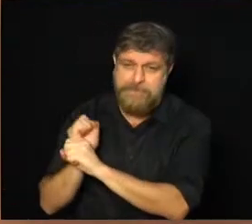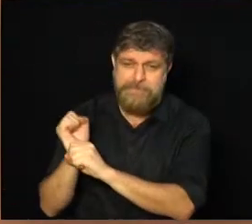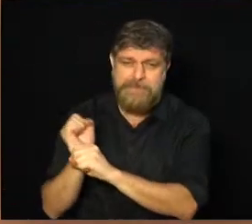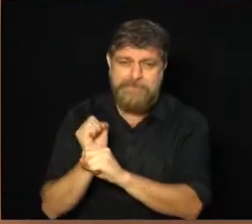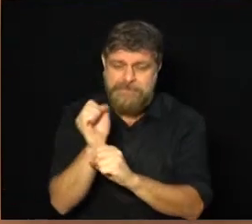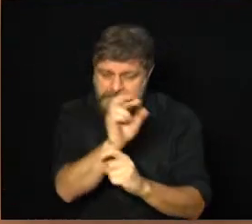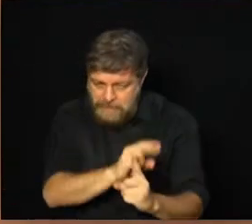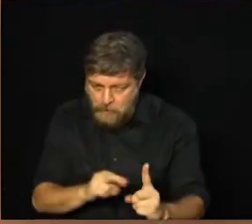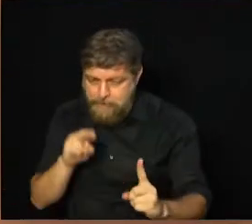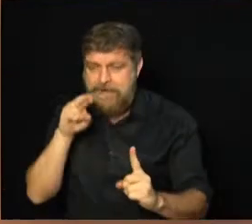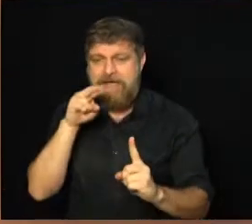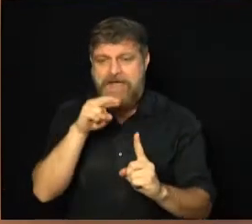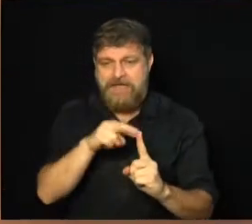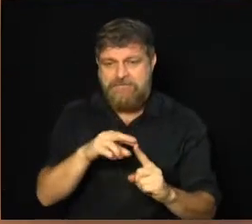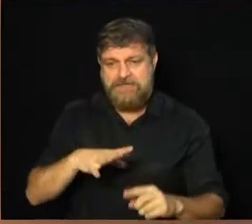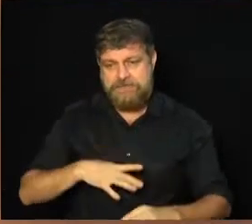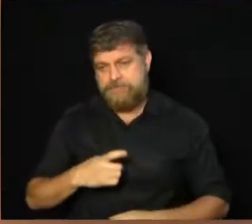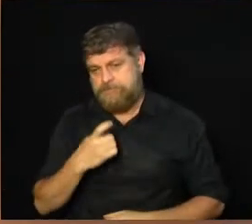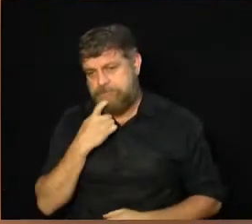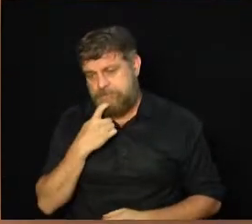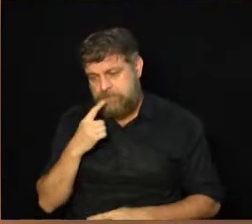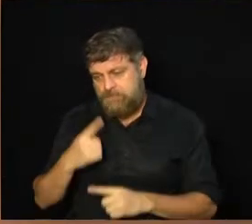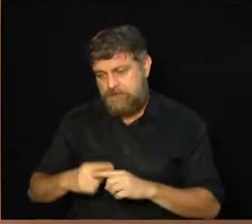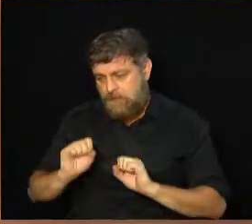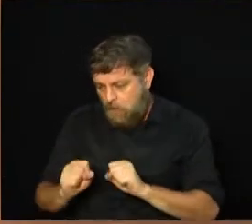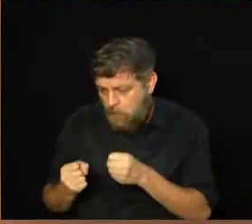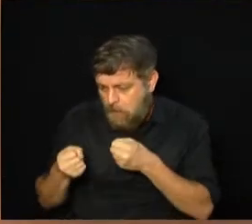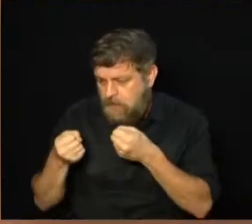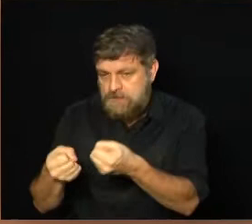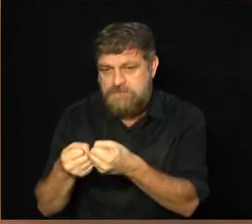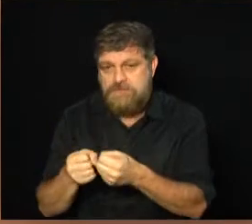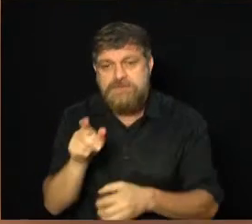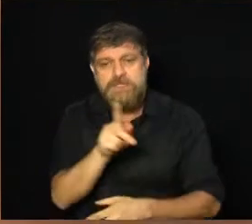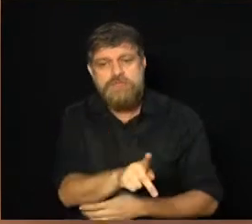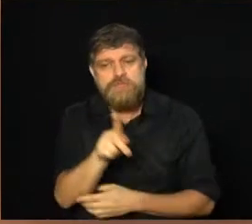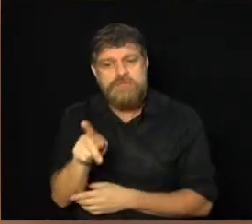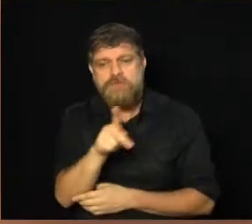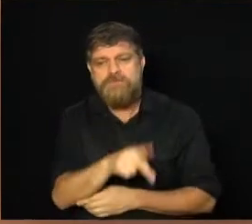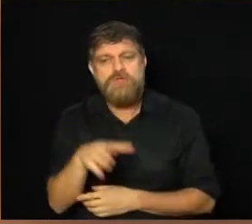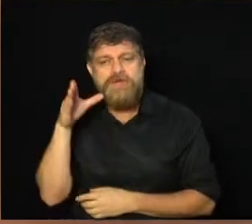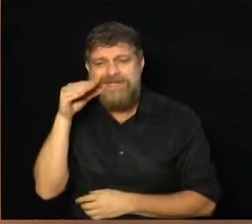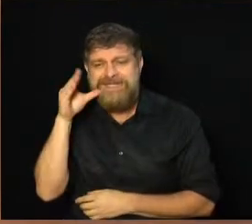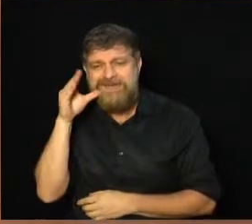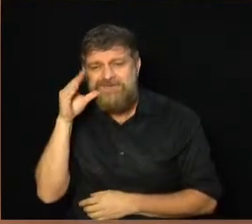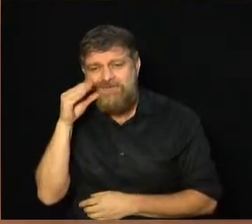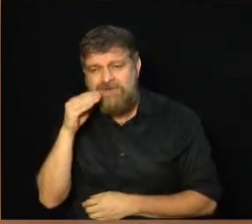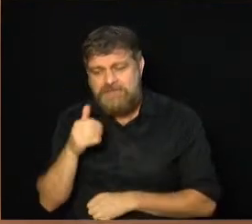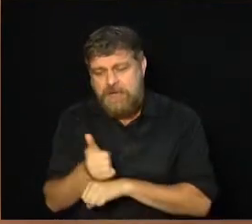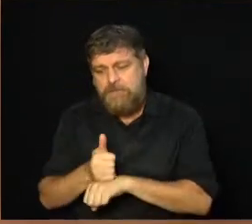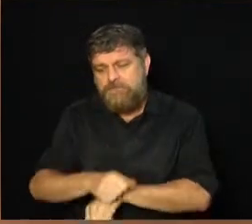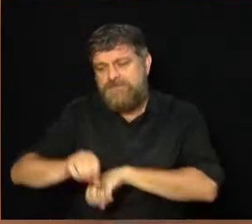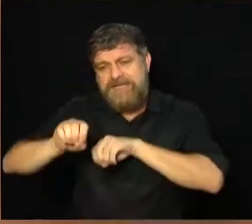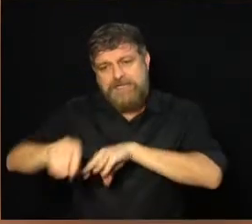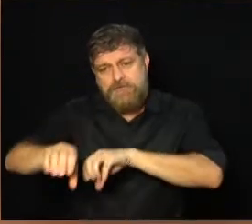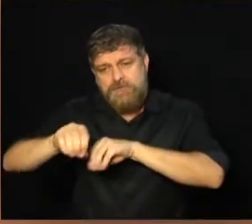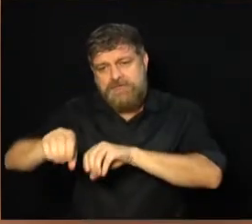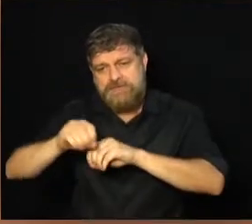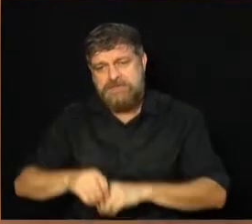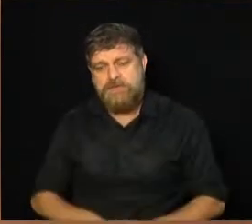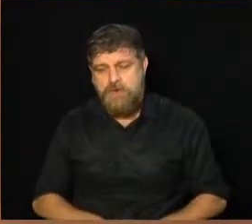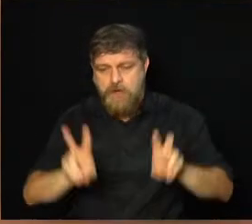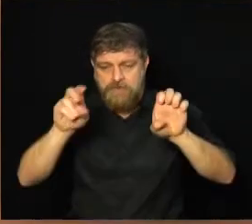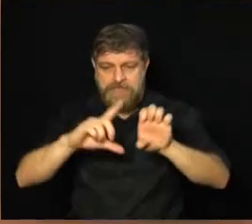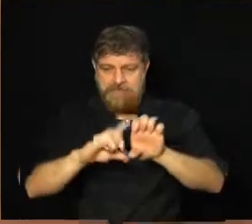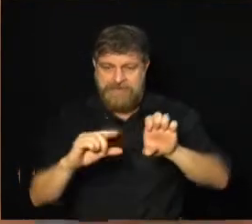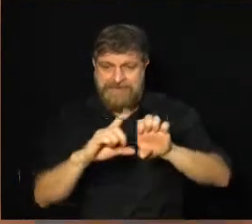referência para a cidade, graças ao esforço dos professores, de funcionários, de educadores que se envolvem no tema, além